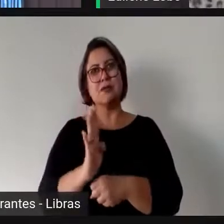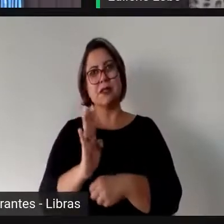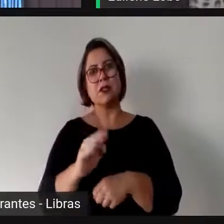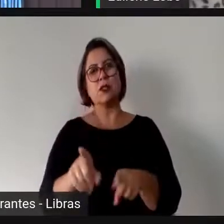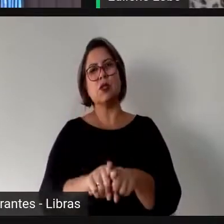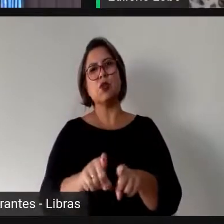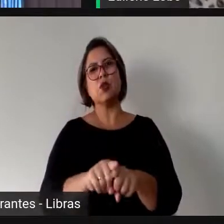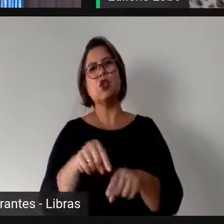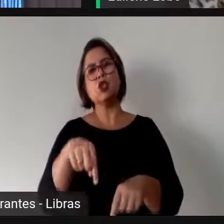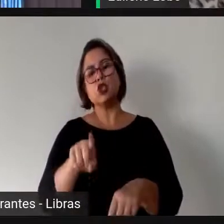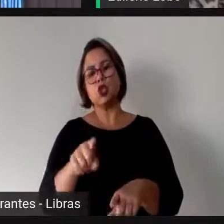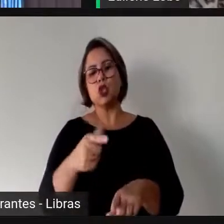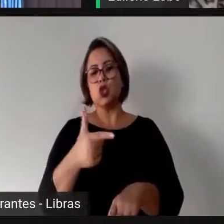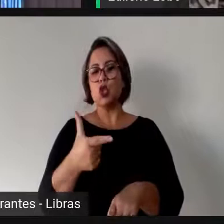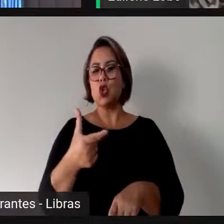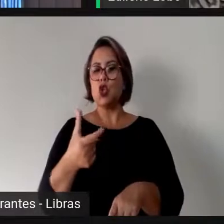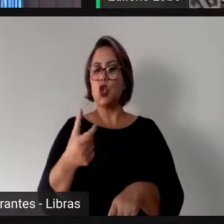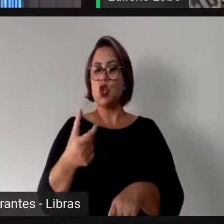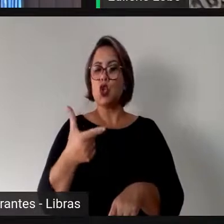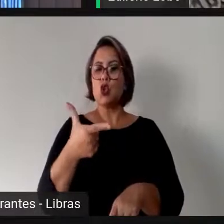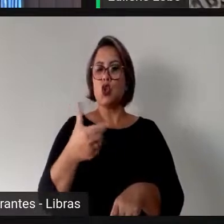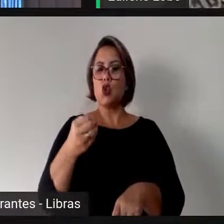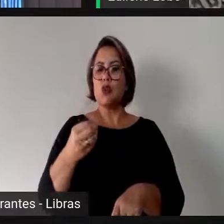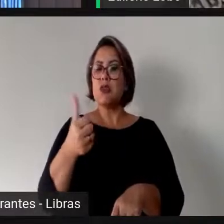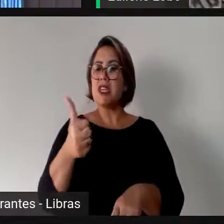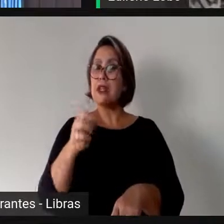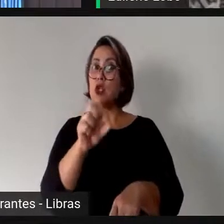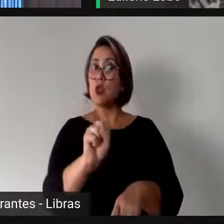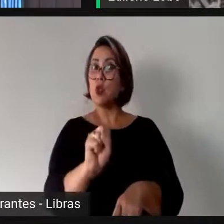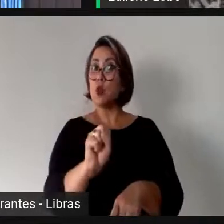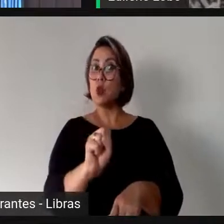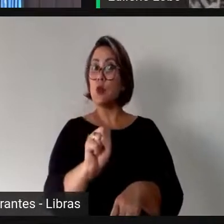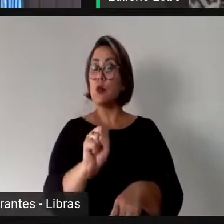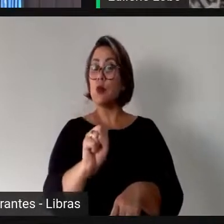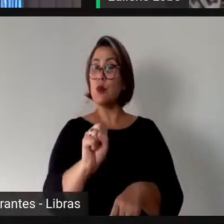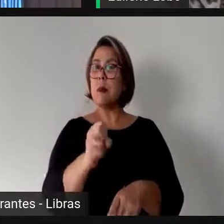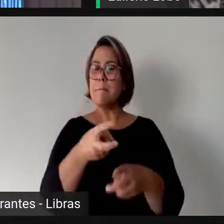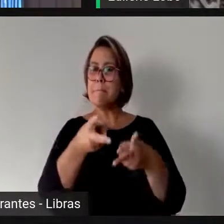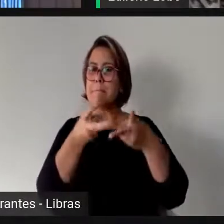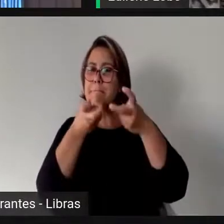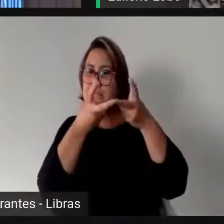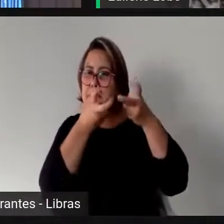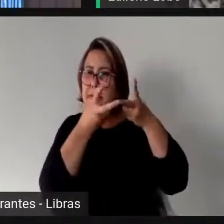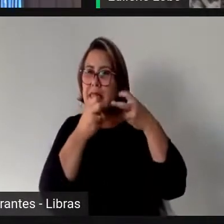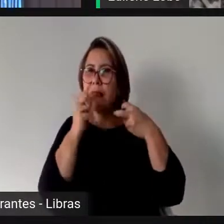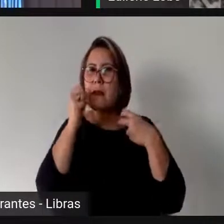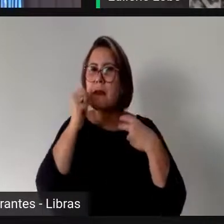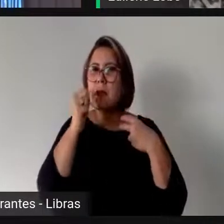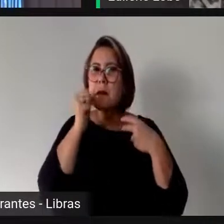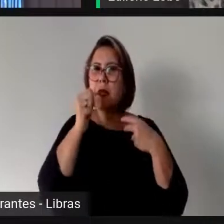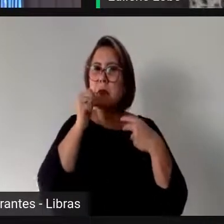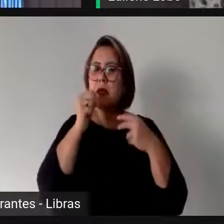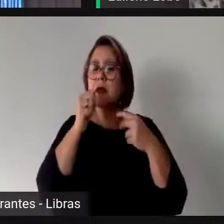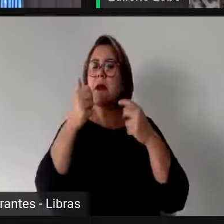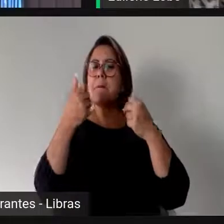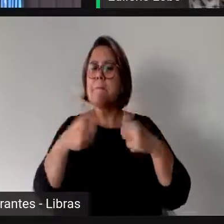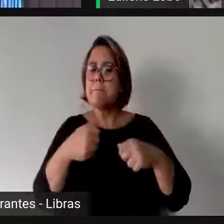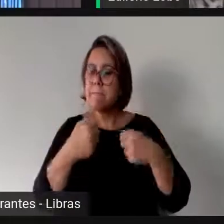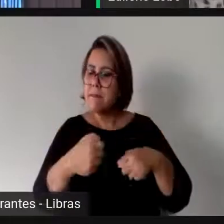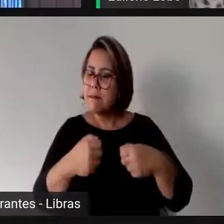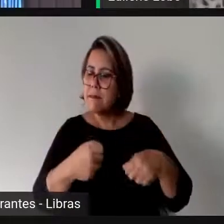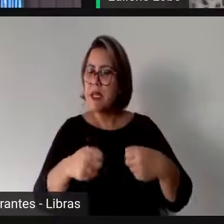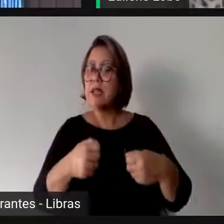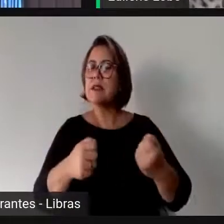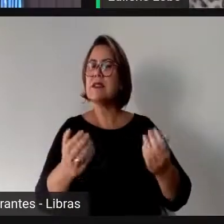2018 nós tenhamos nos dado conta de que as mulheres precisam ser incluídas inclusive